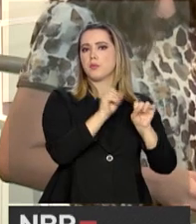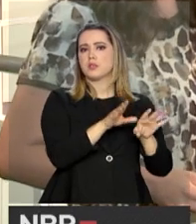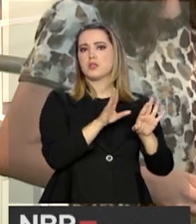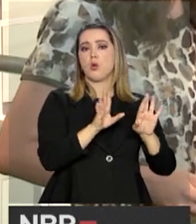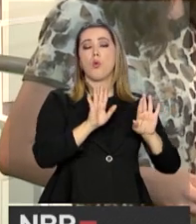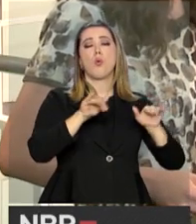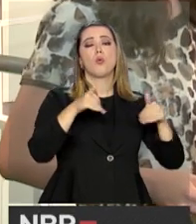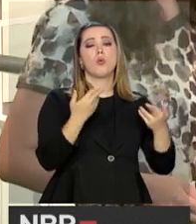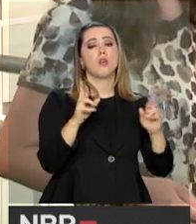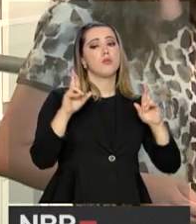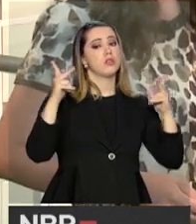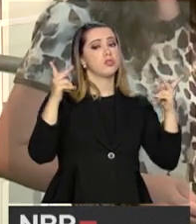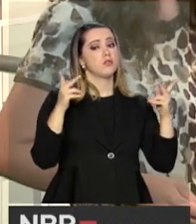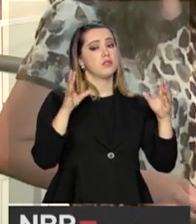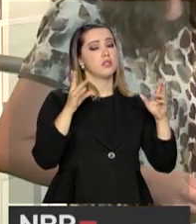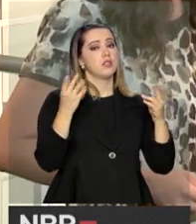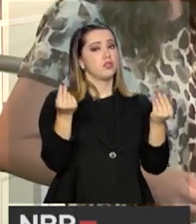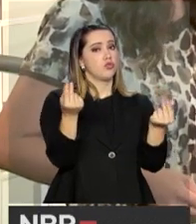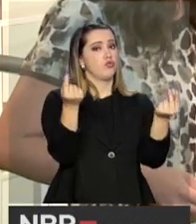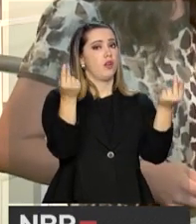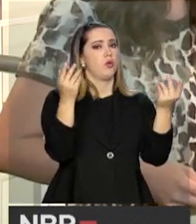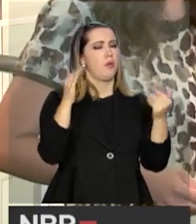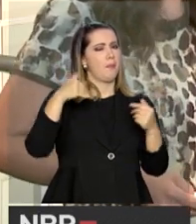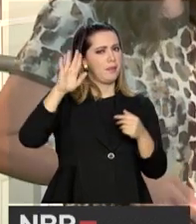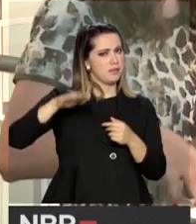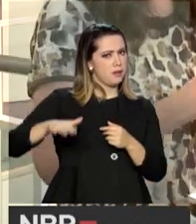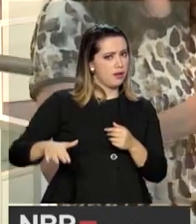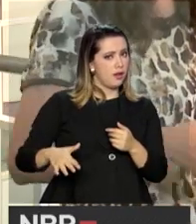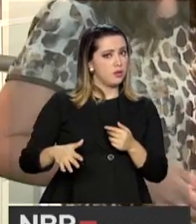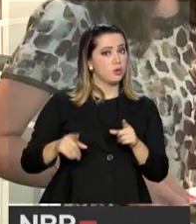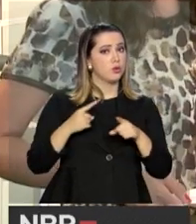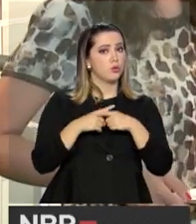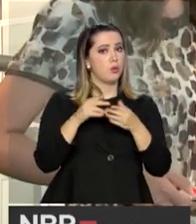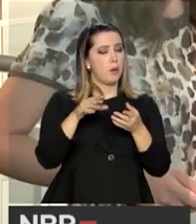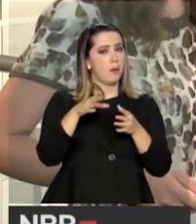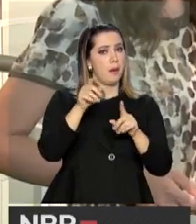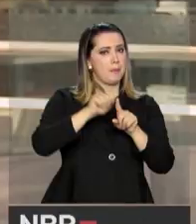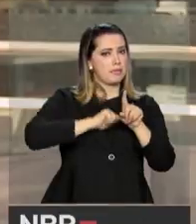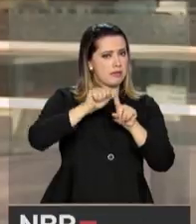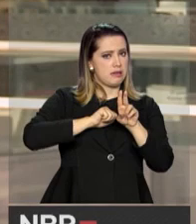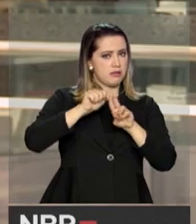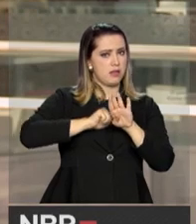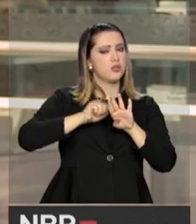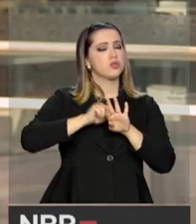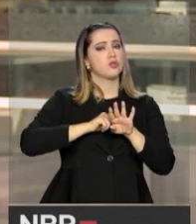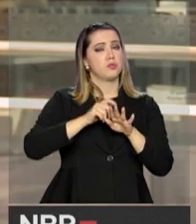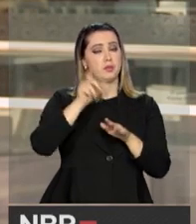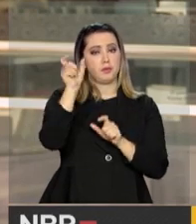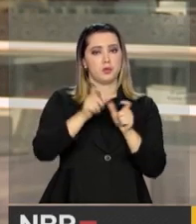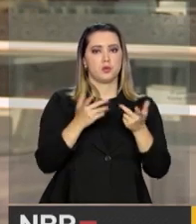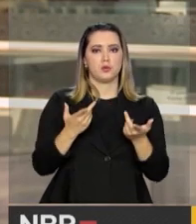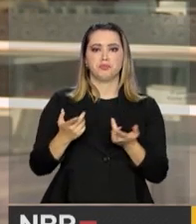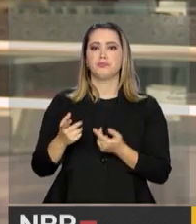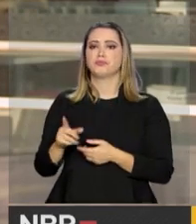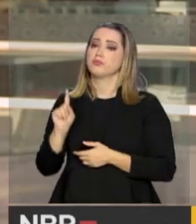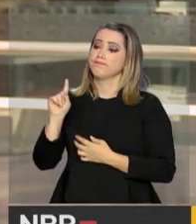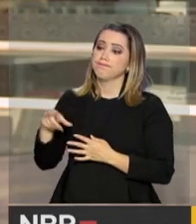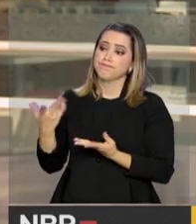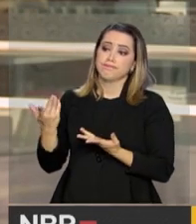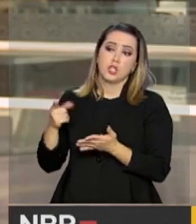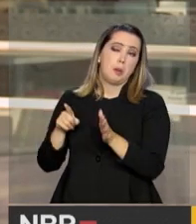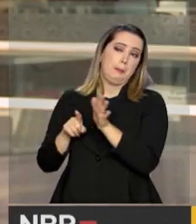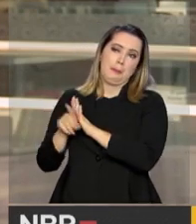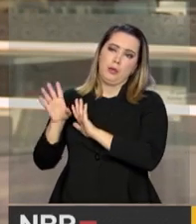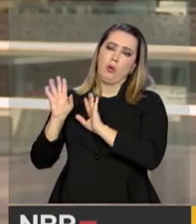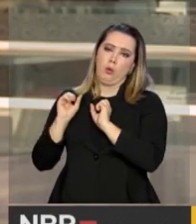gastos e investimentos para um curso à distância? Acaba barateando a matrícula e as mensalidades para o aluno? Bom, isso é altamente questionável. Eu acho